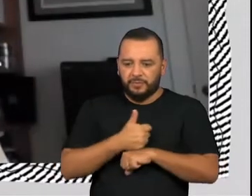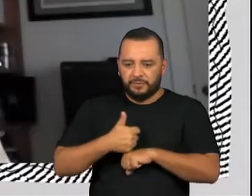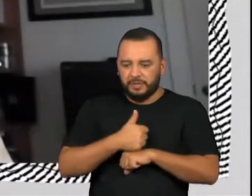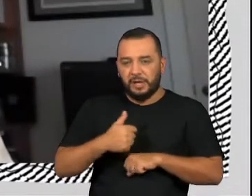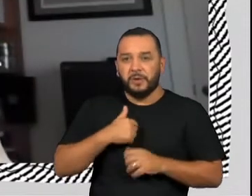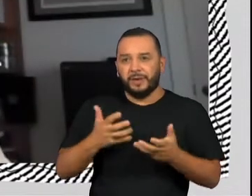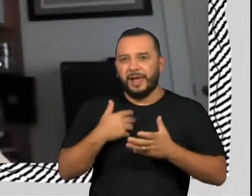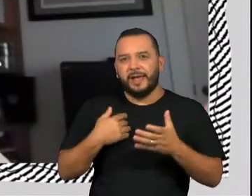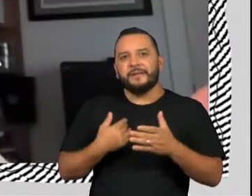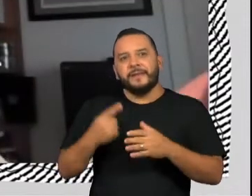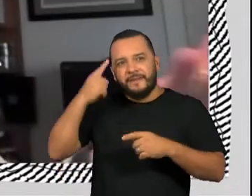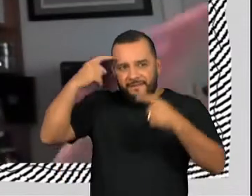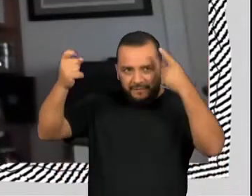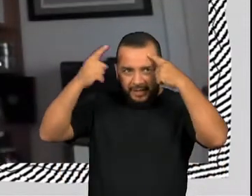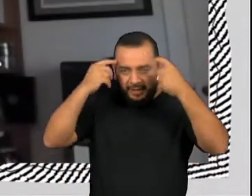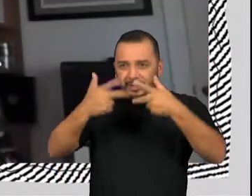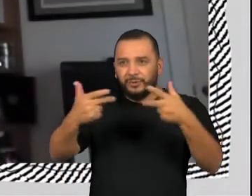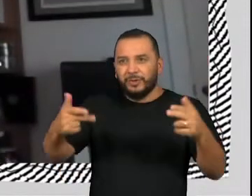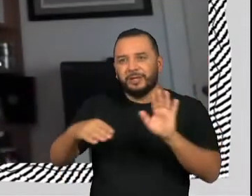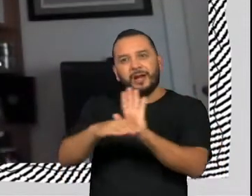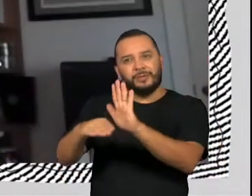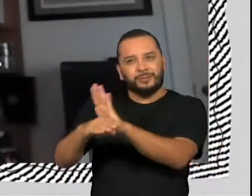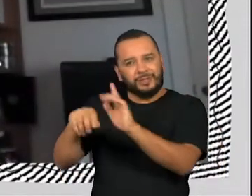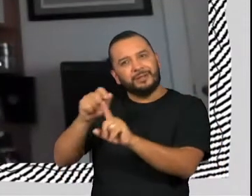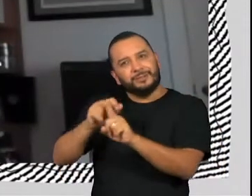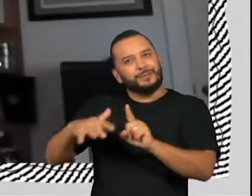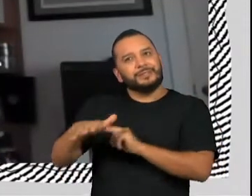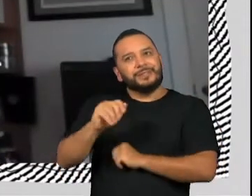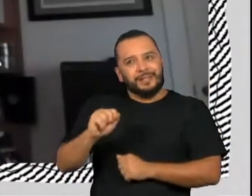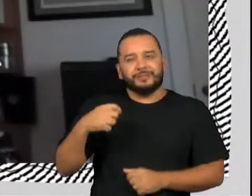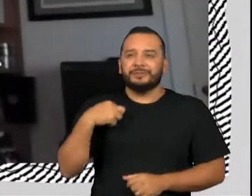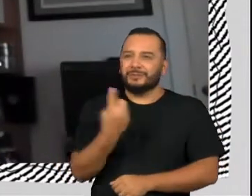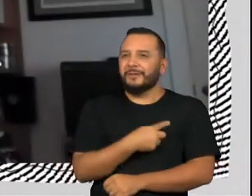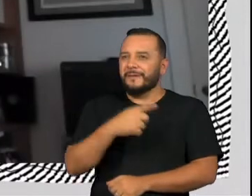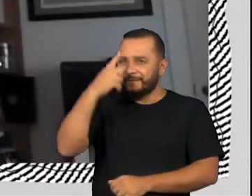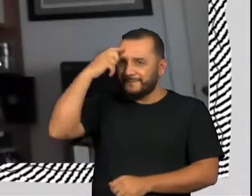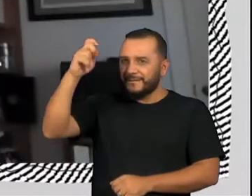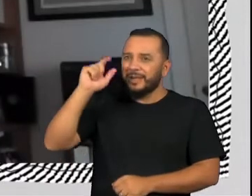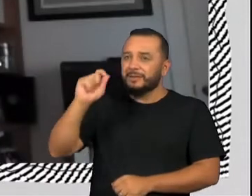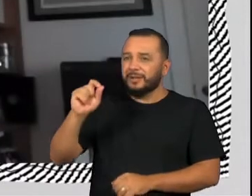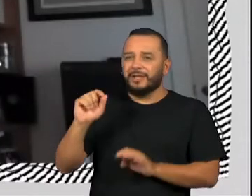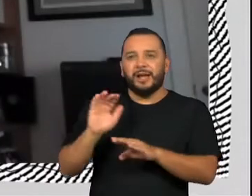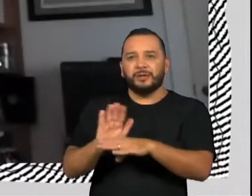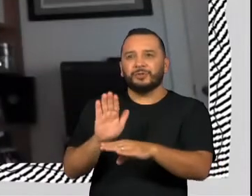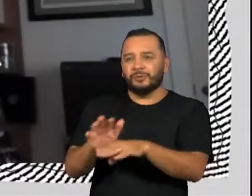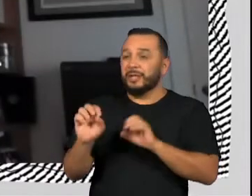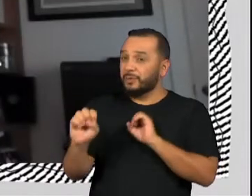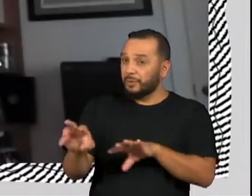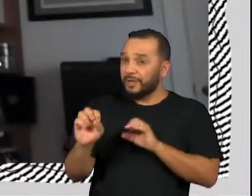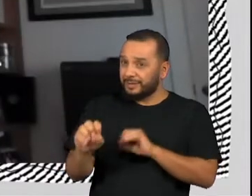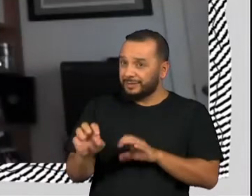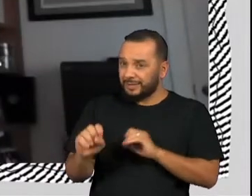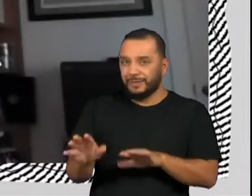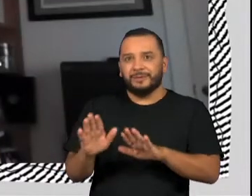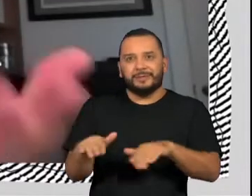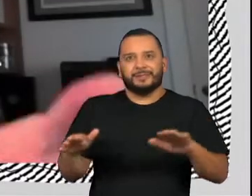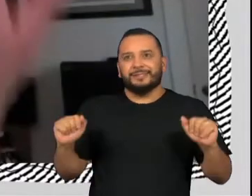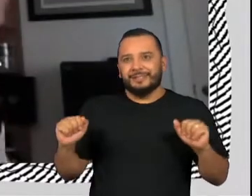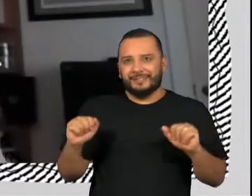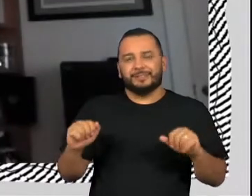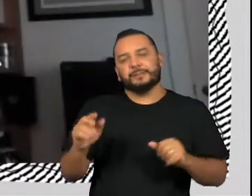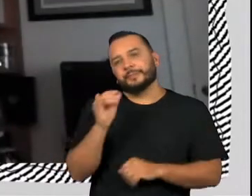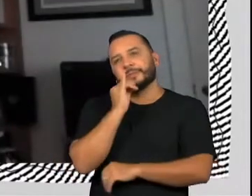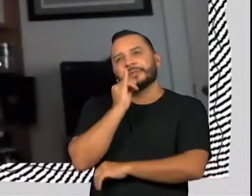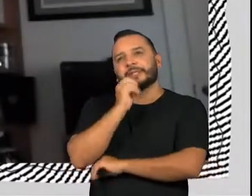que vão ajudar a sociedade. Então a gente inventa coisas que ajudam a educação, a educação das crianças. Por